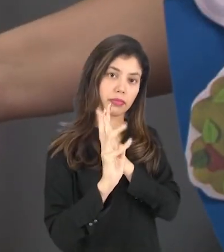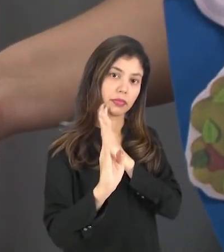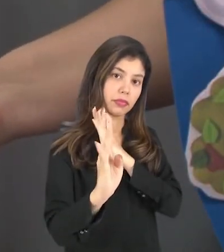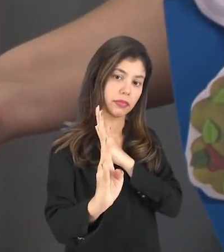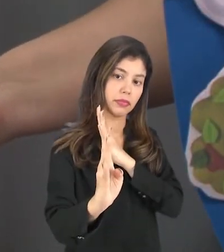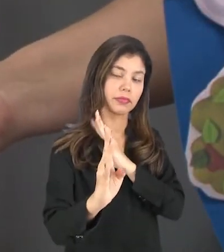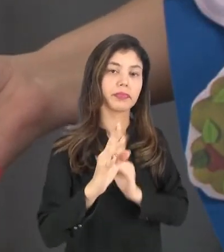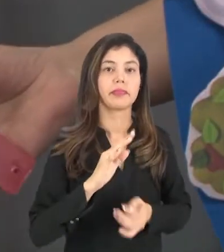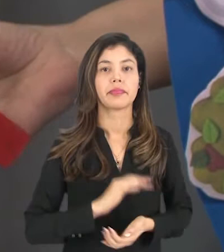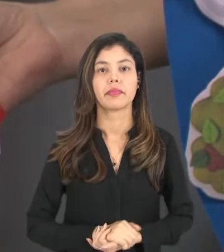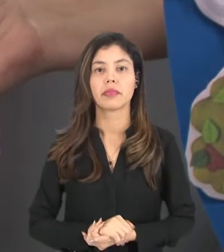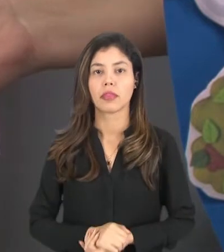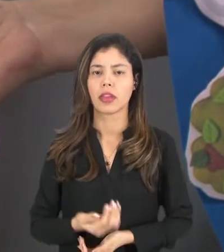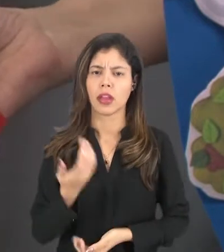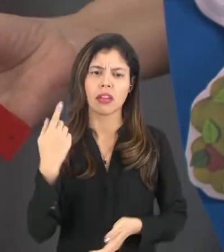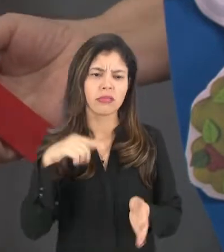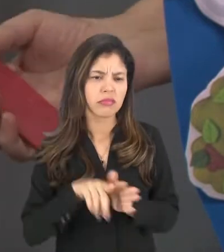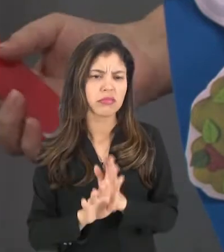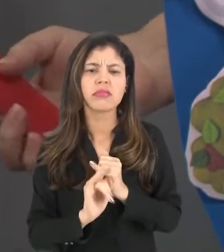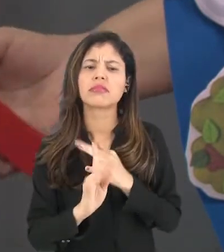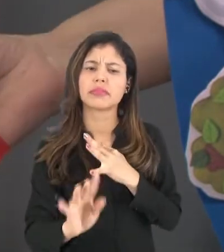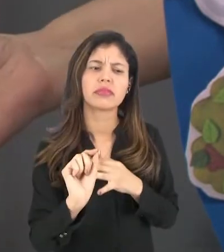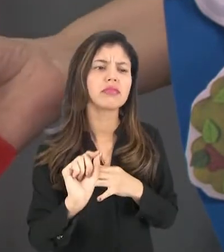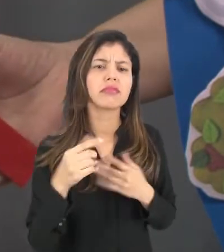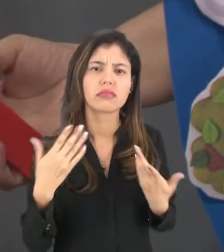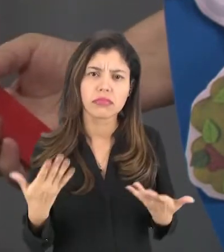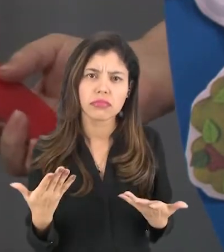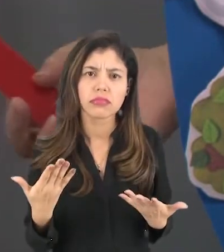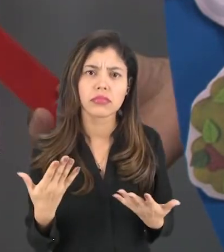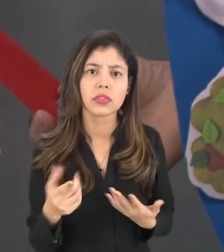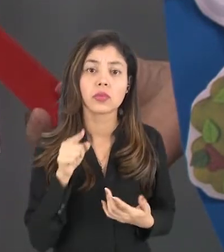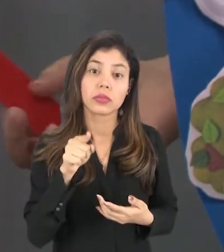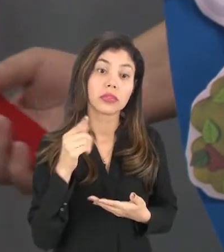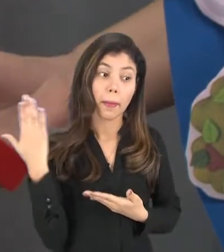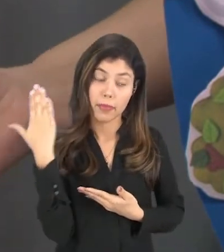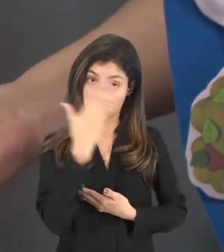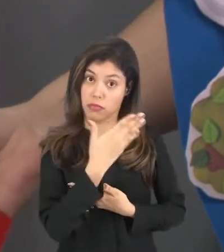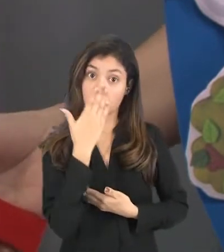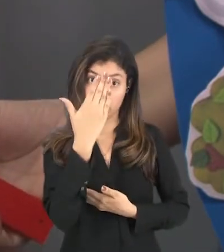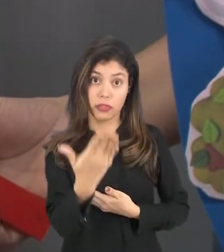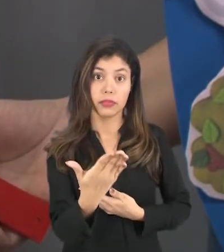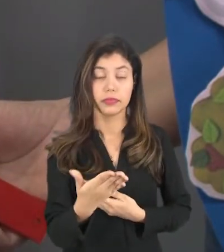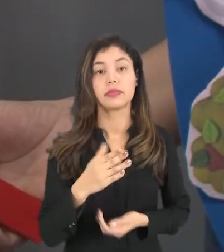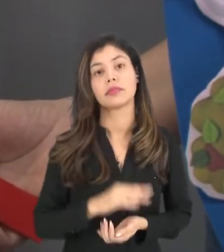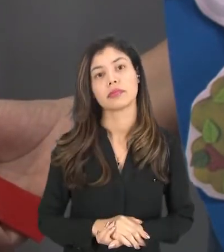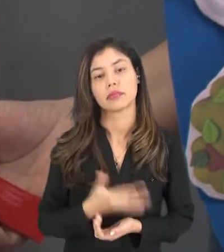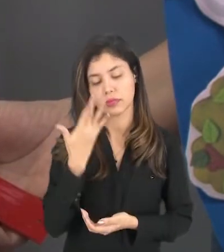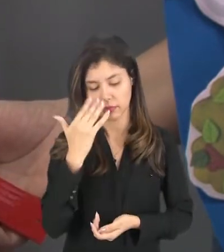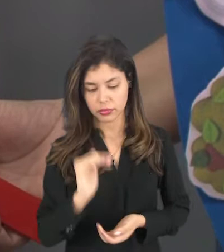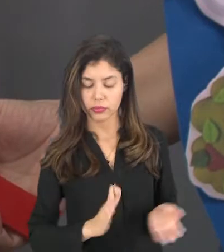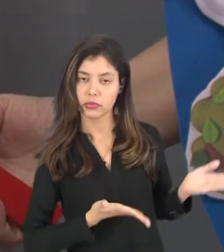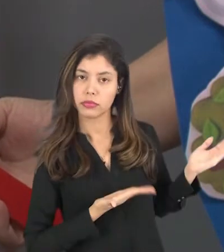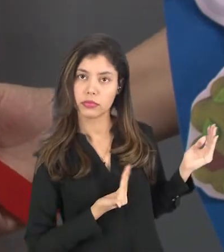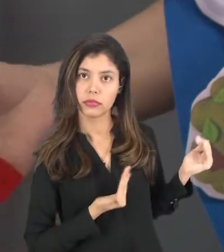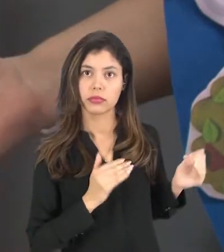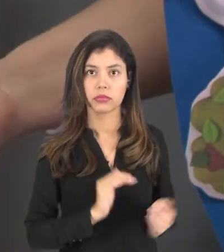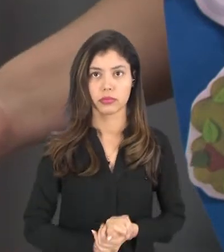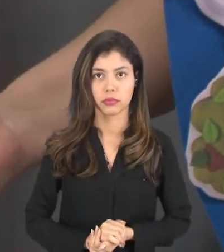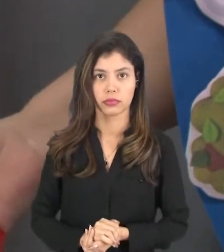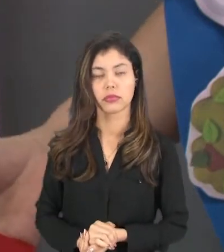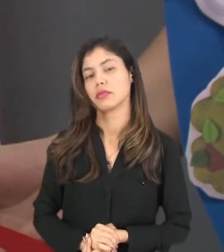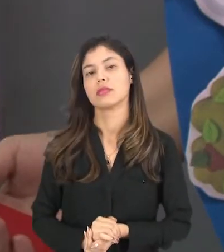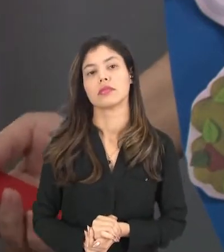Ele perguntou. O senhor gostaria de passar na frente? Respondeu a garotinha. Então,